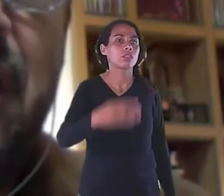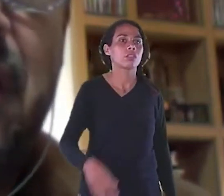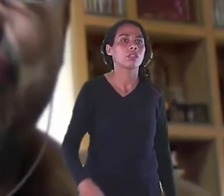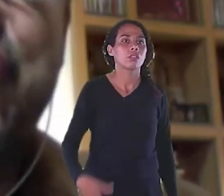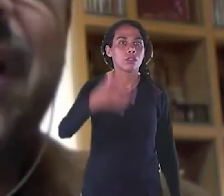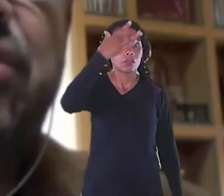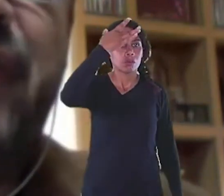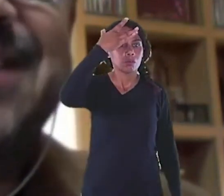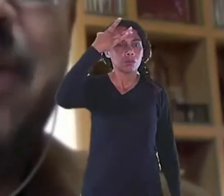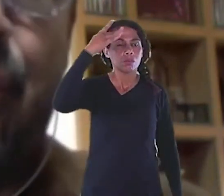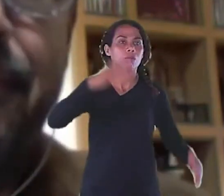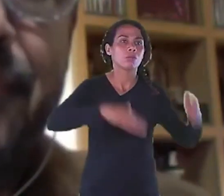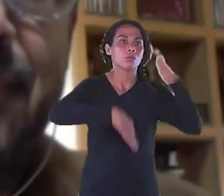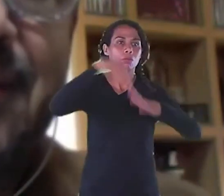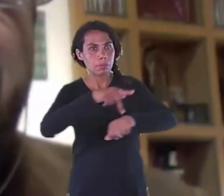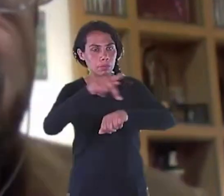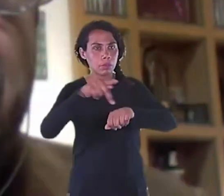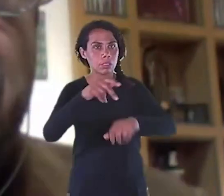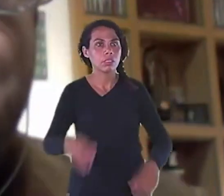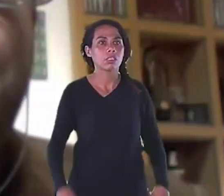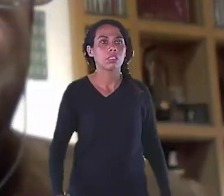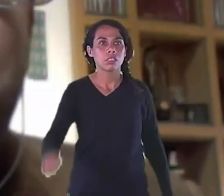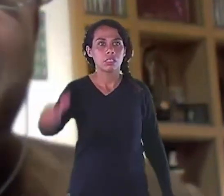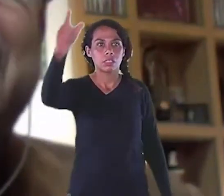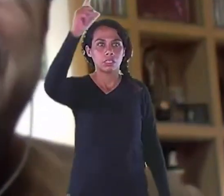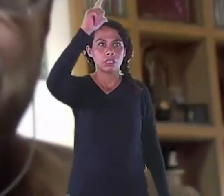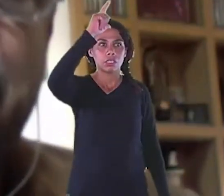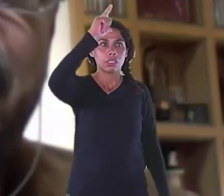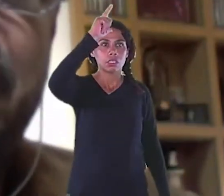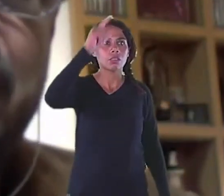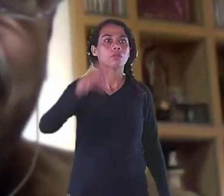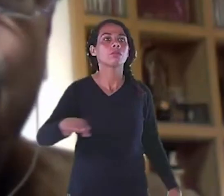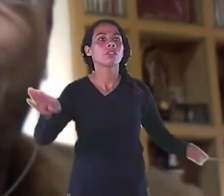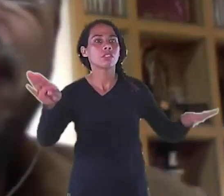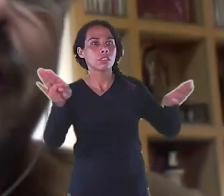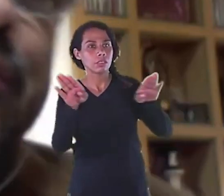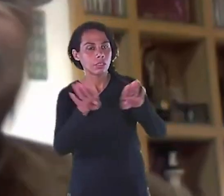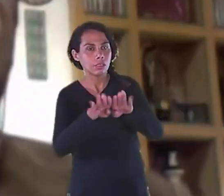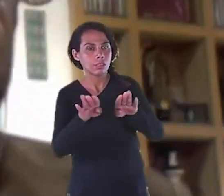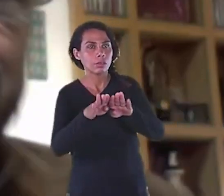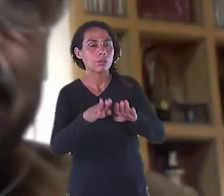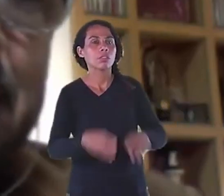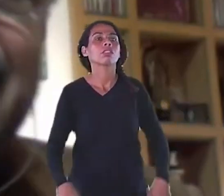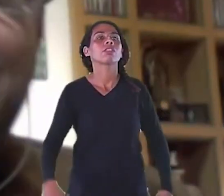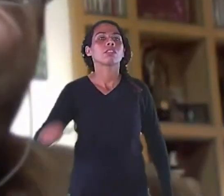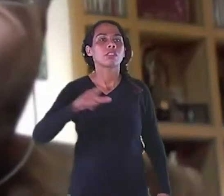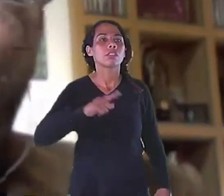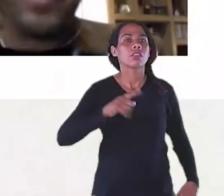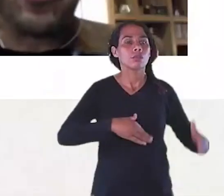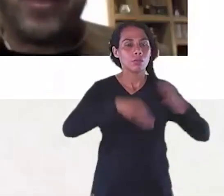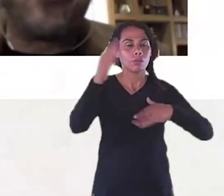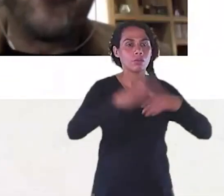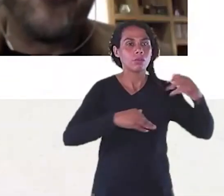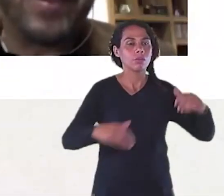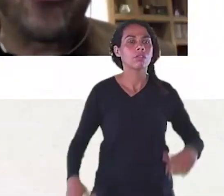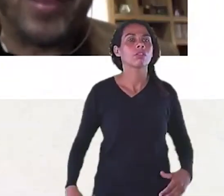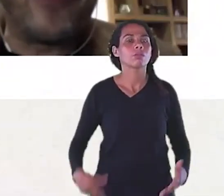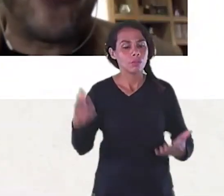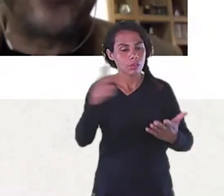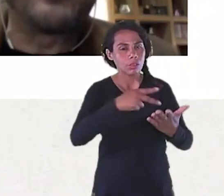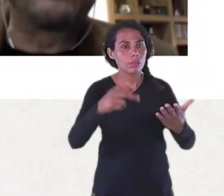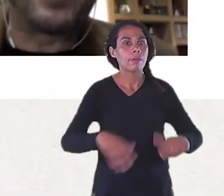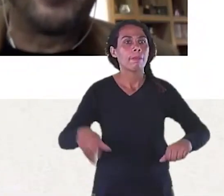E com um grande diferencial Culturamente Esteticamente Como a Itália conseguiu E o ambiente Humberto Eco